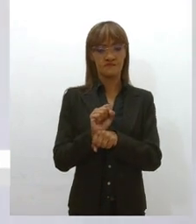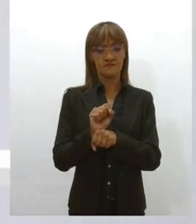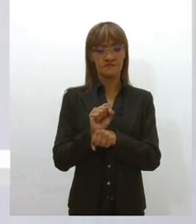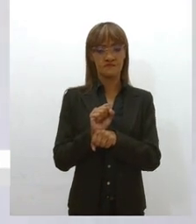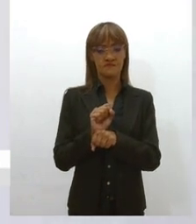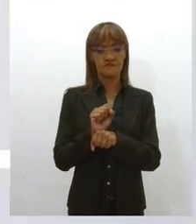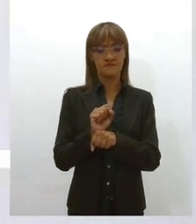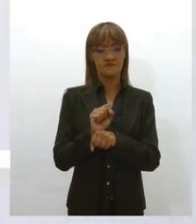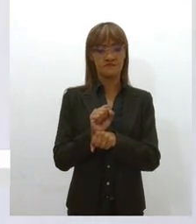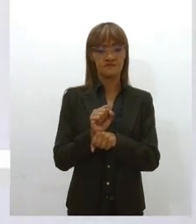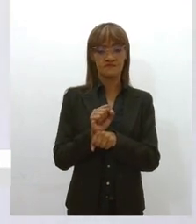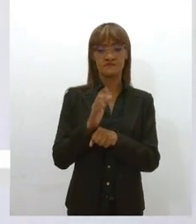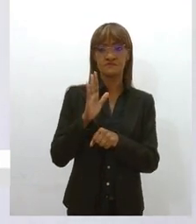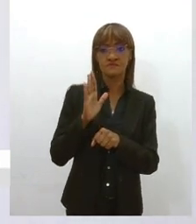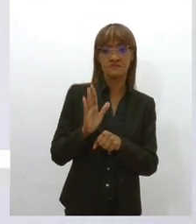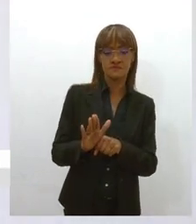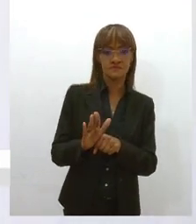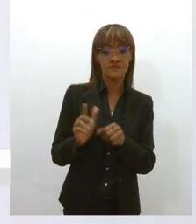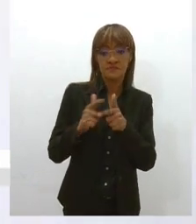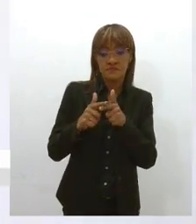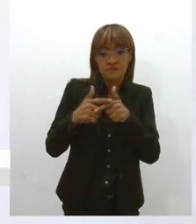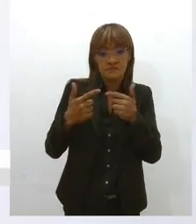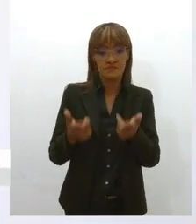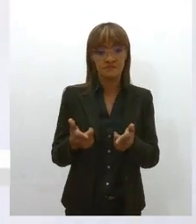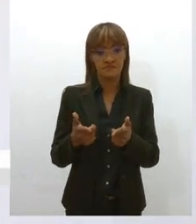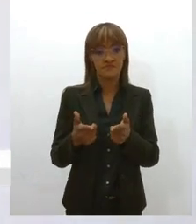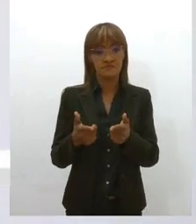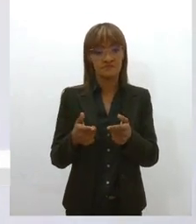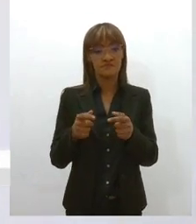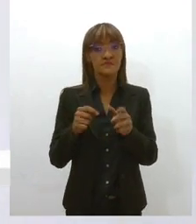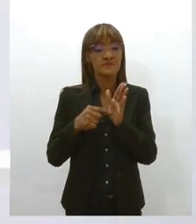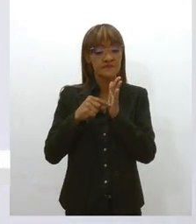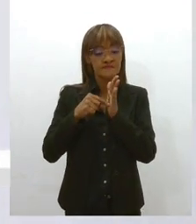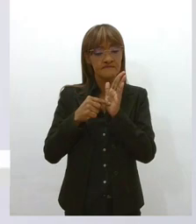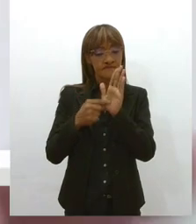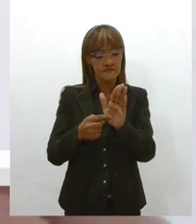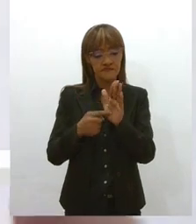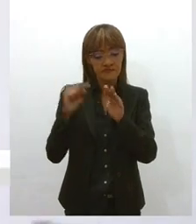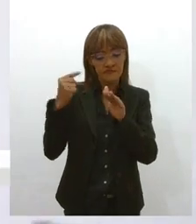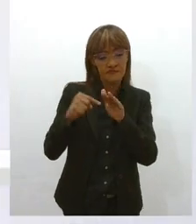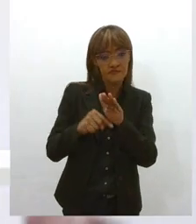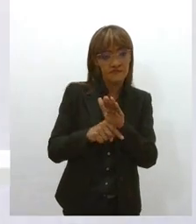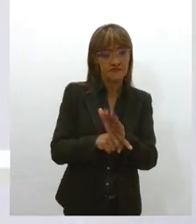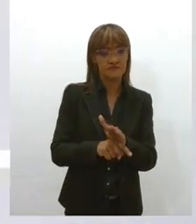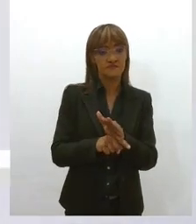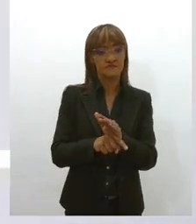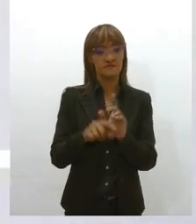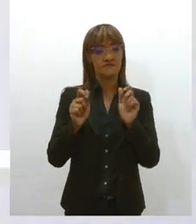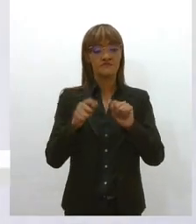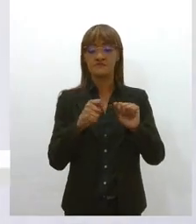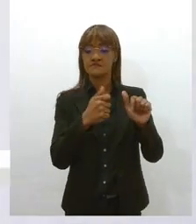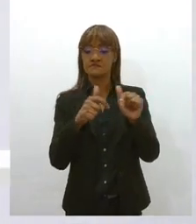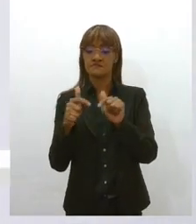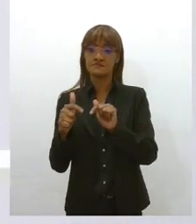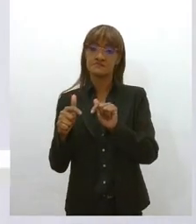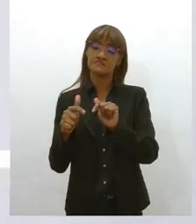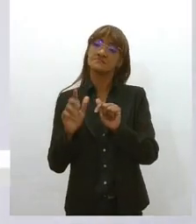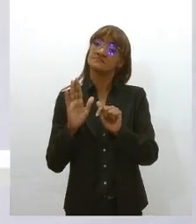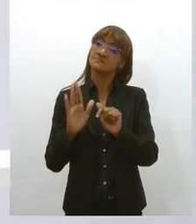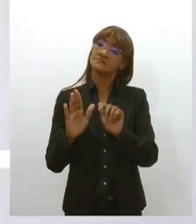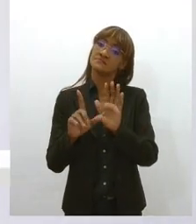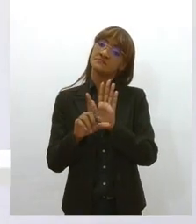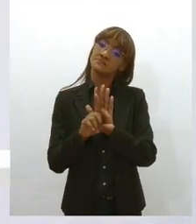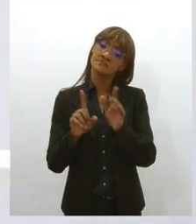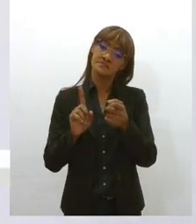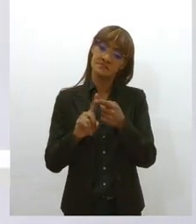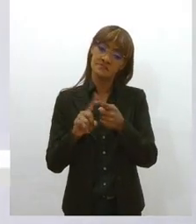aprofundar a desregulamentação das relações de trabalho. E é importante frisar que,